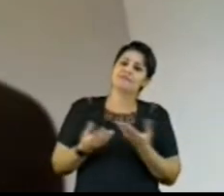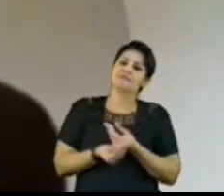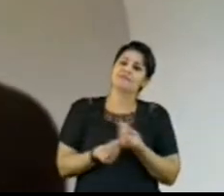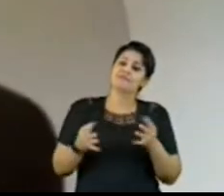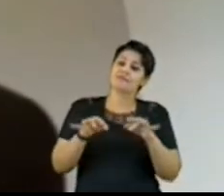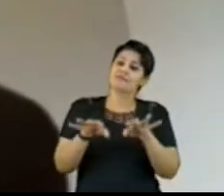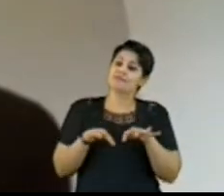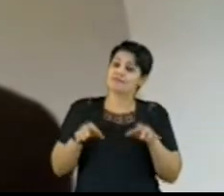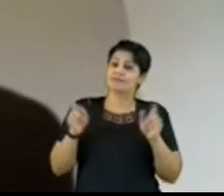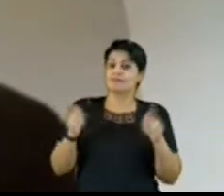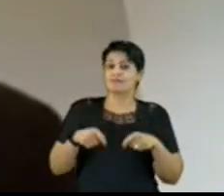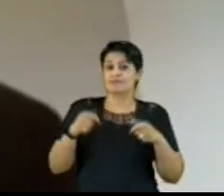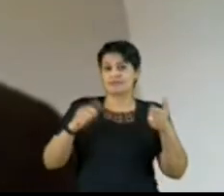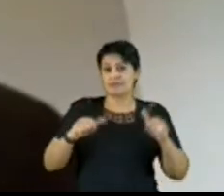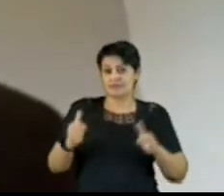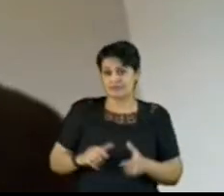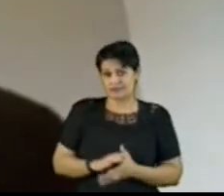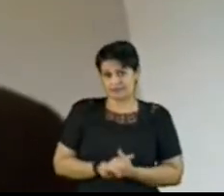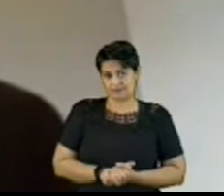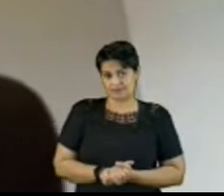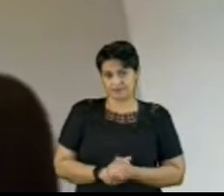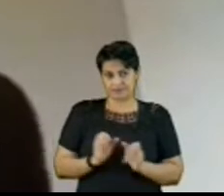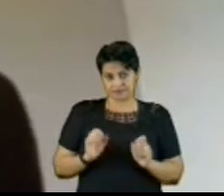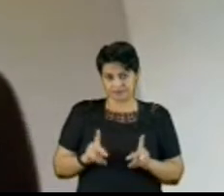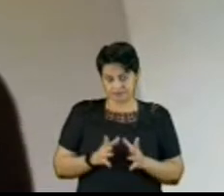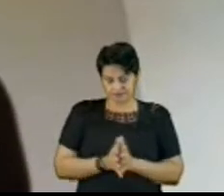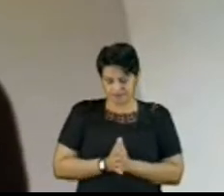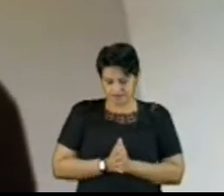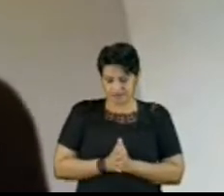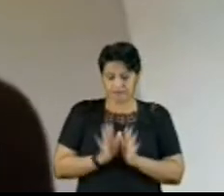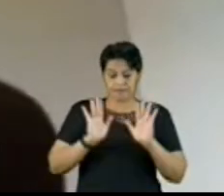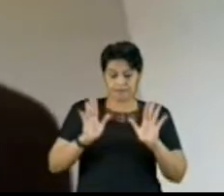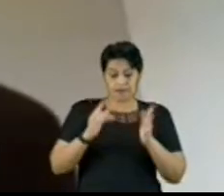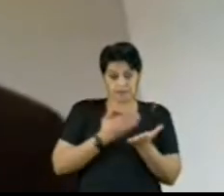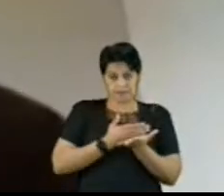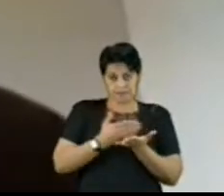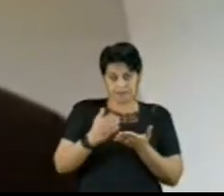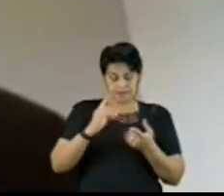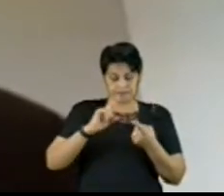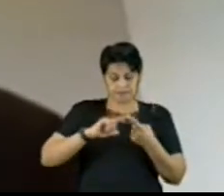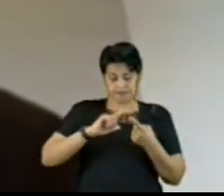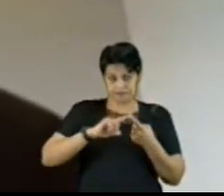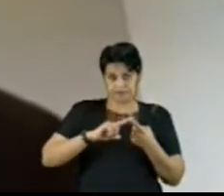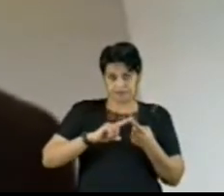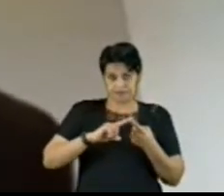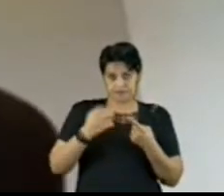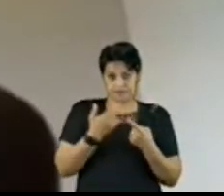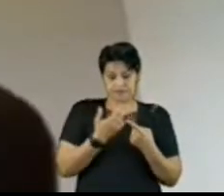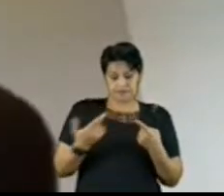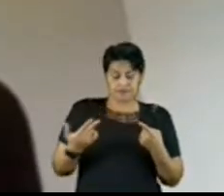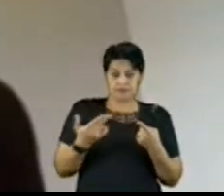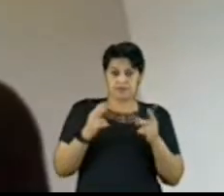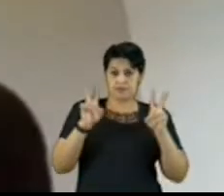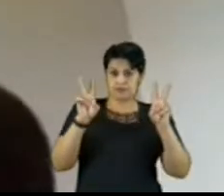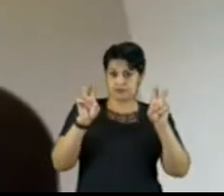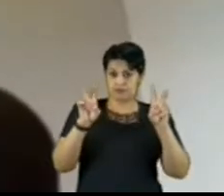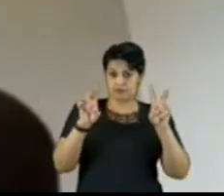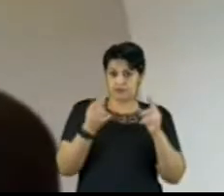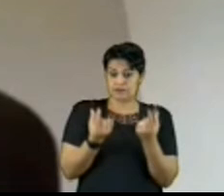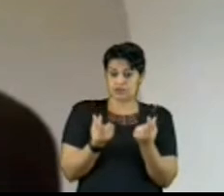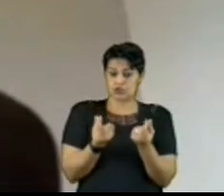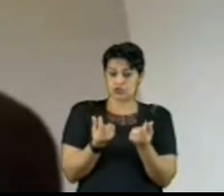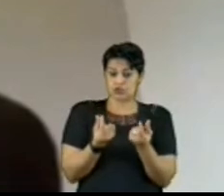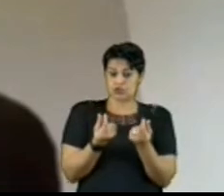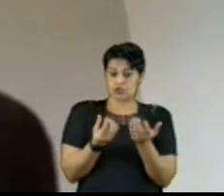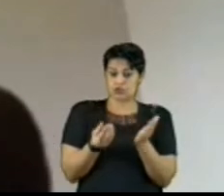Inicio, senhora presidente, pelos aspectos relacionados à precificação da